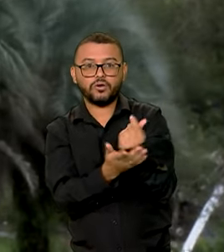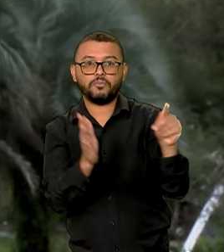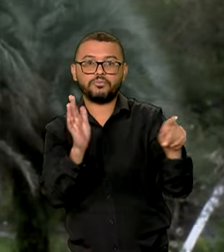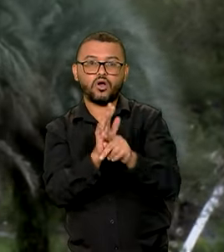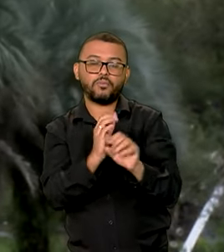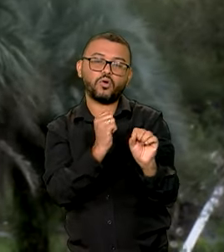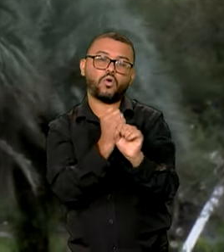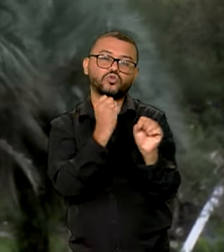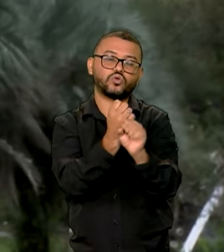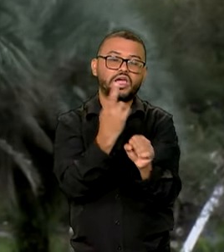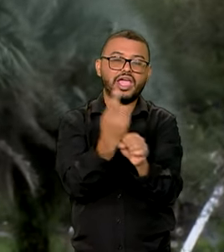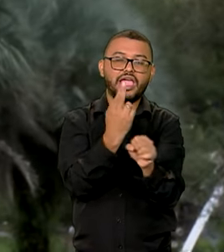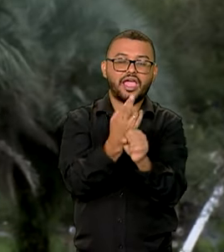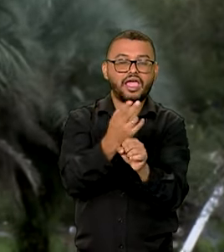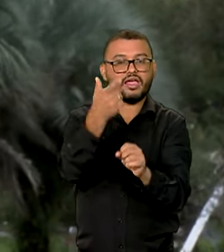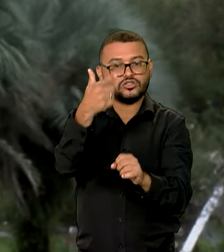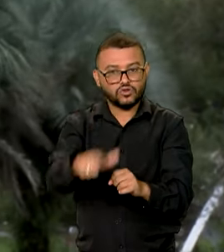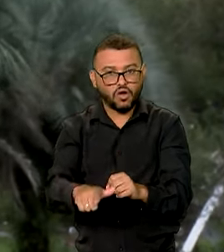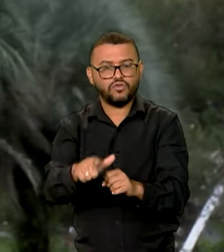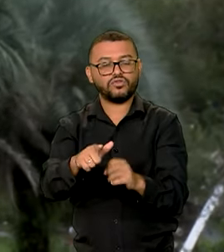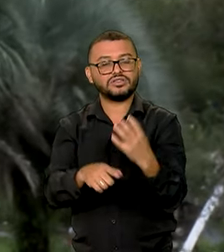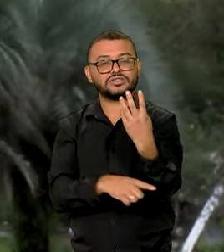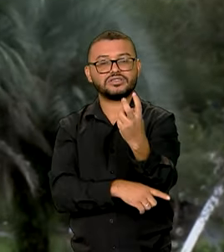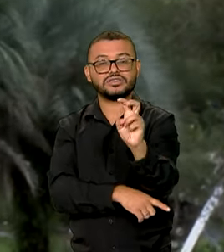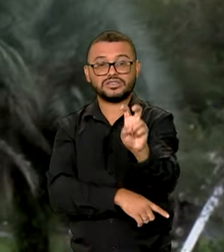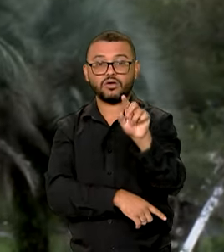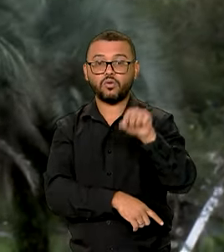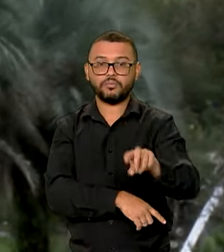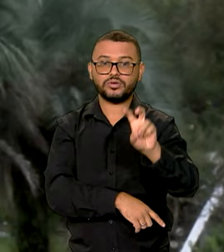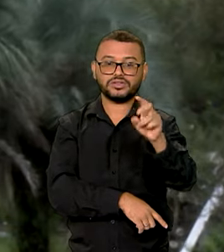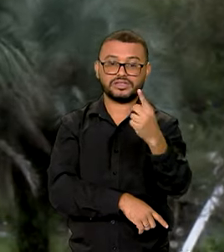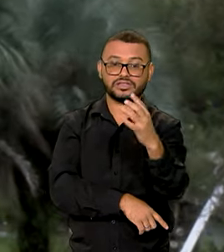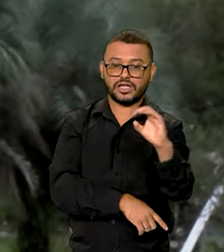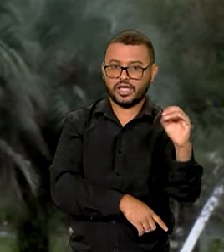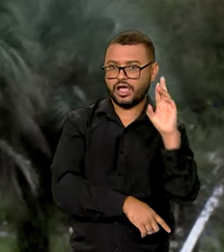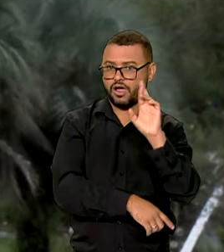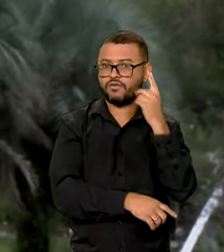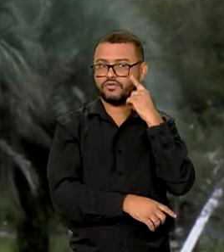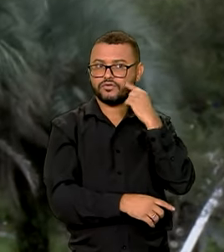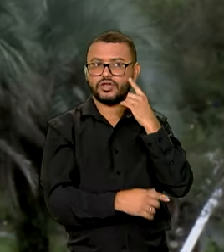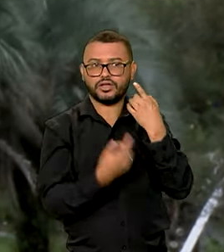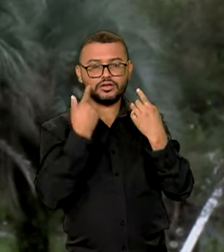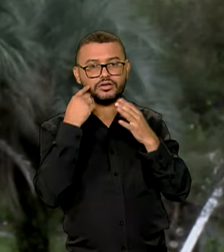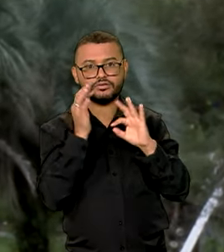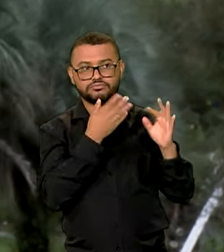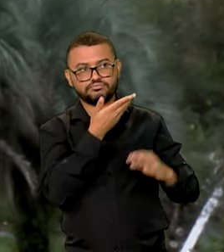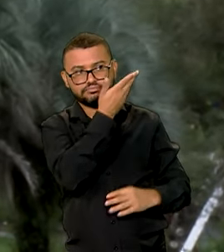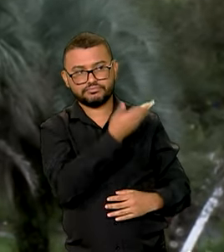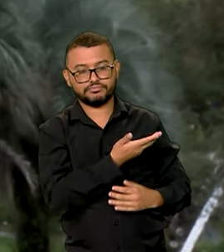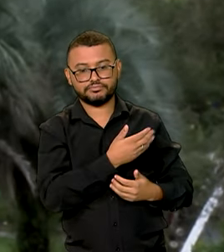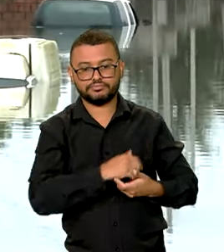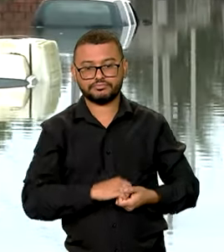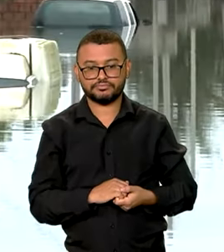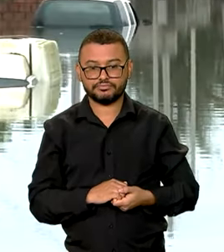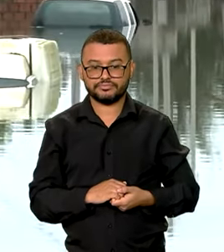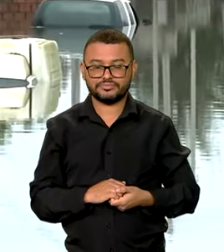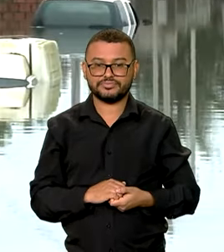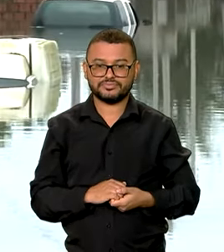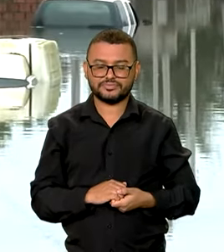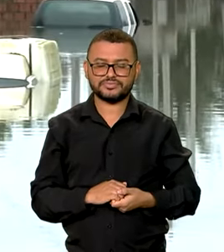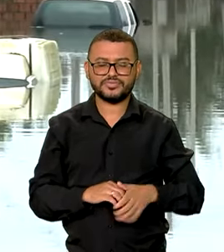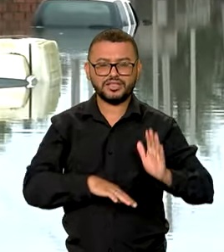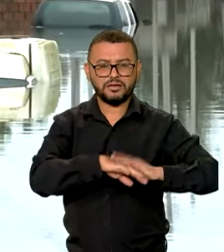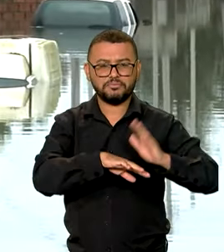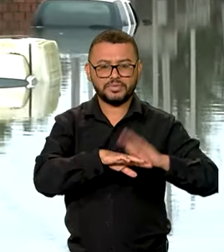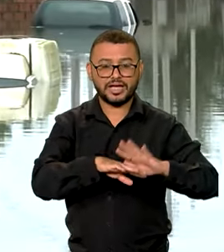reconstrução no valor de R 5.100. Vamos ver na reportagem de Pablo Mundim. Das